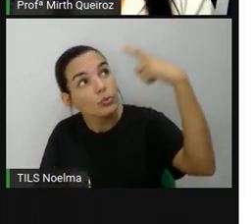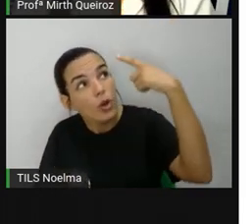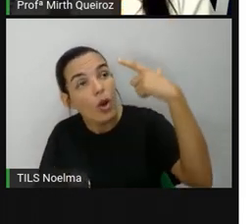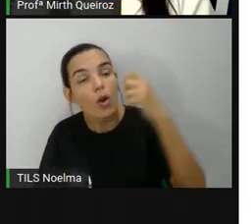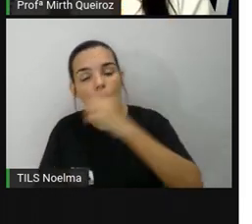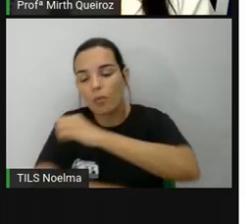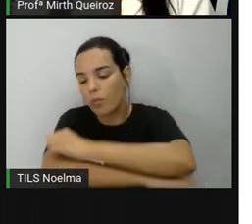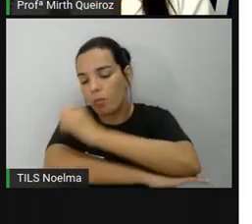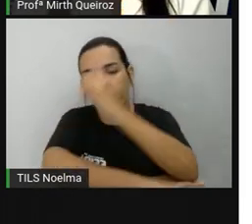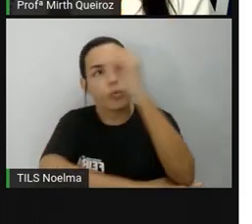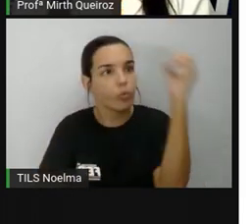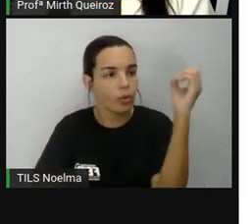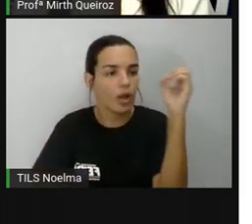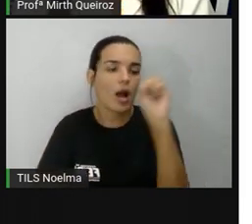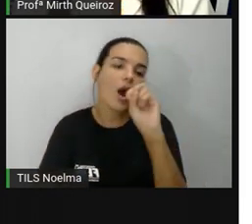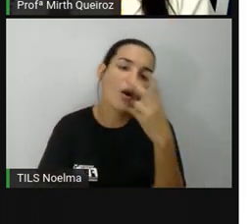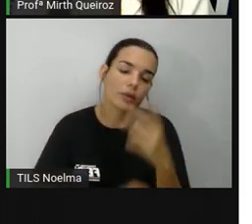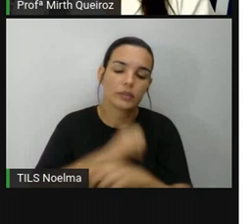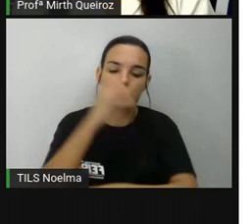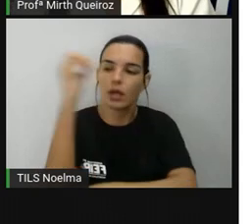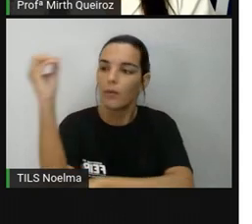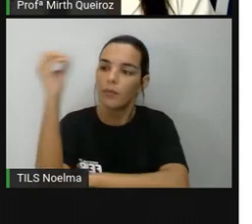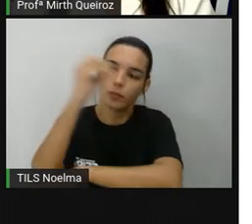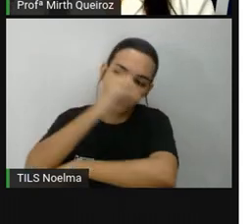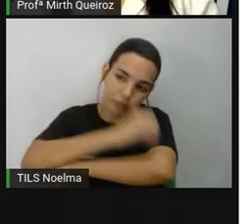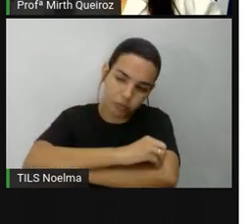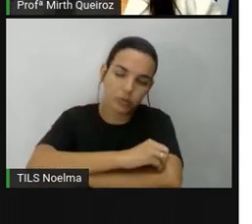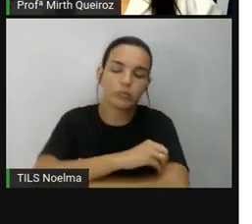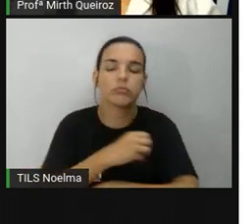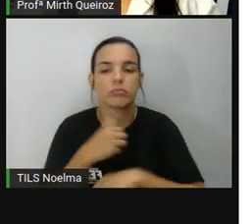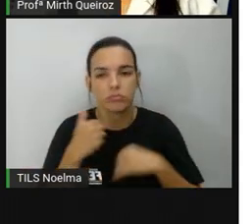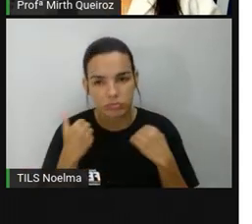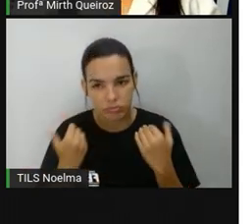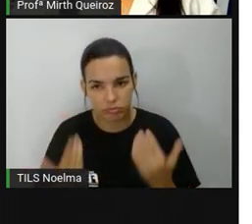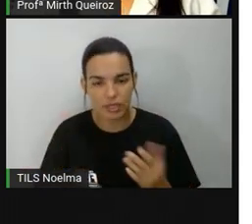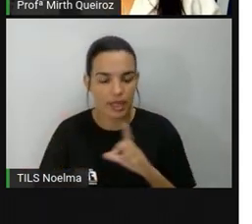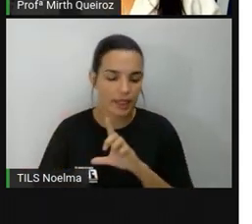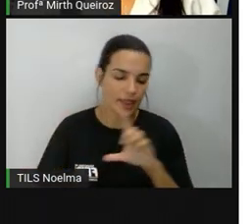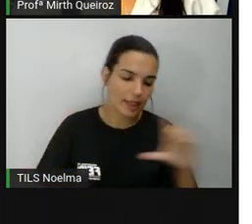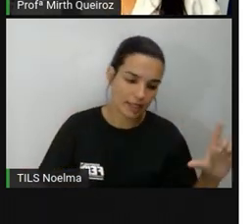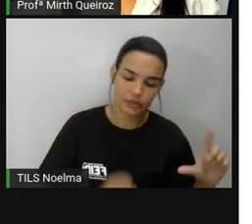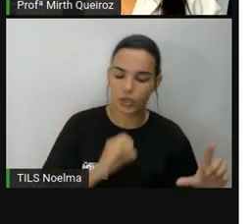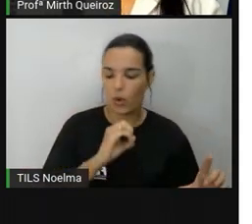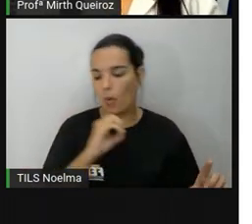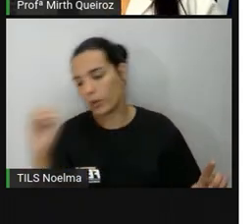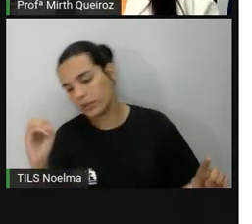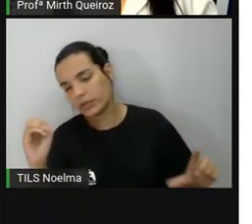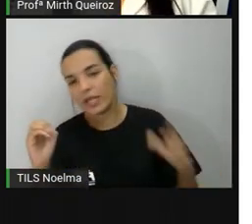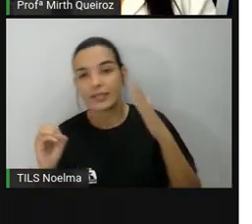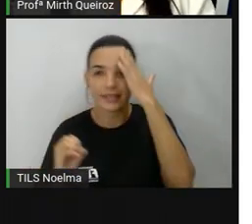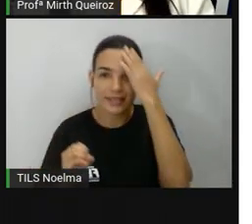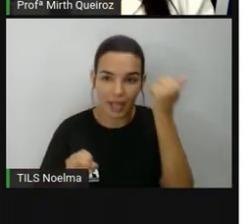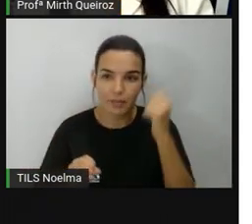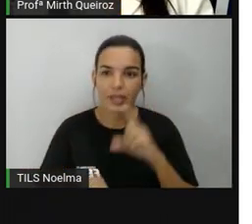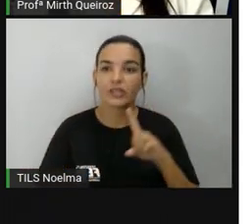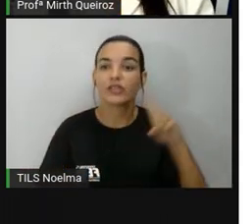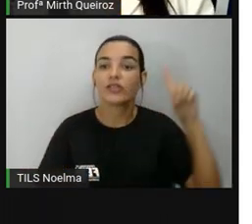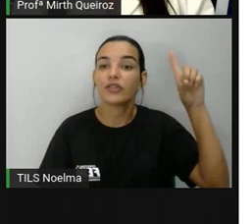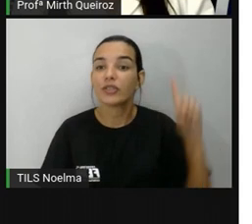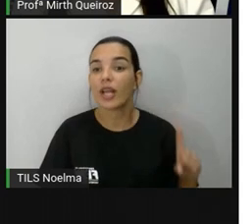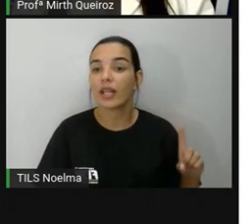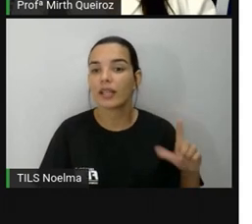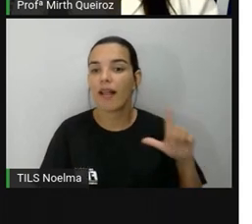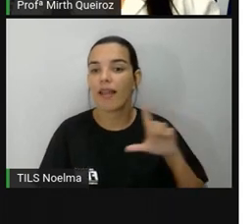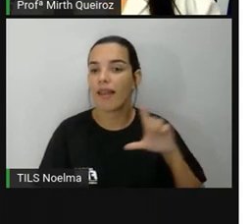onde nasce o sol, que vai ser sempre a leste. Onde o sol se põe, que vai ser sempre a oeste. Então, a nossa direita vai estar